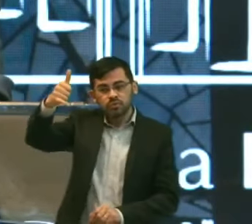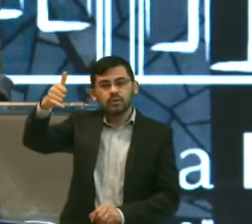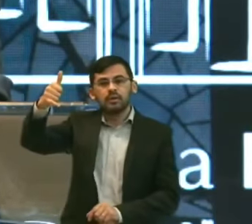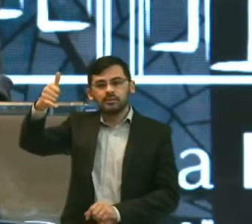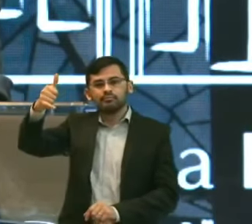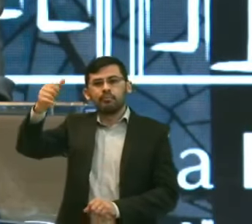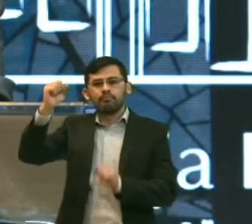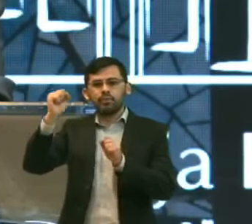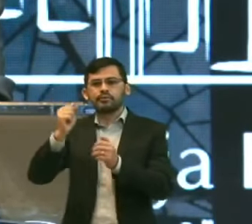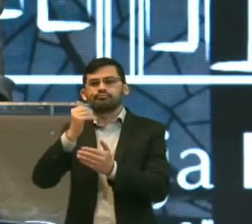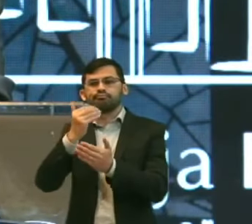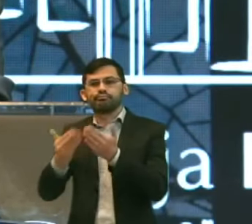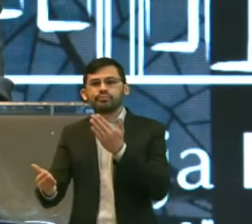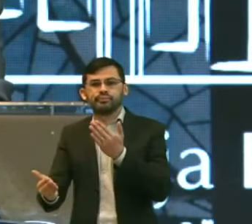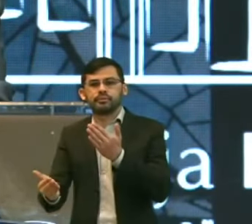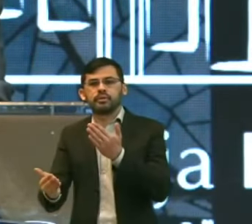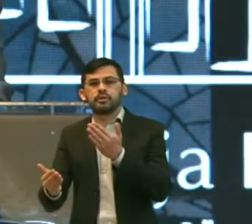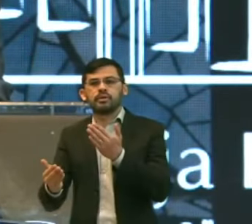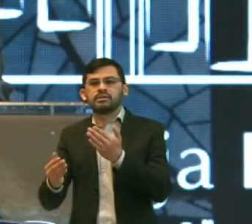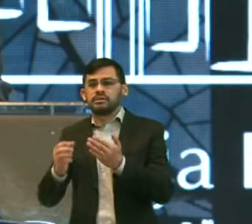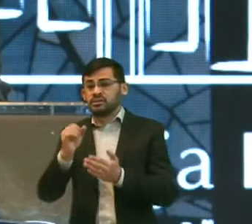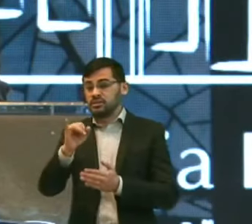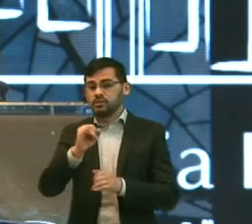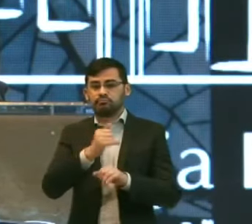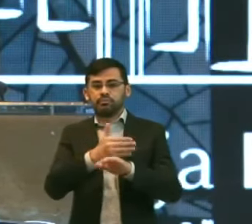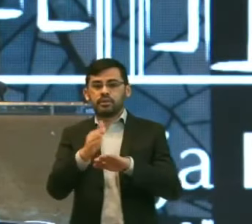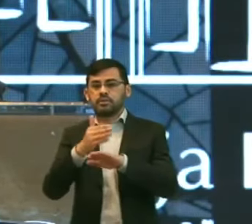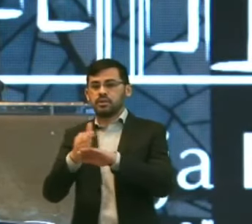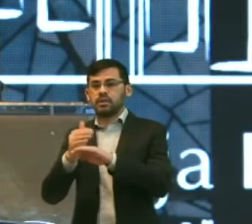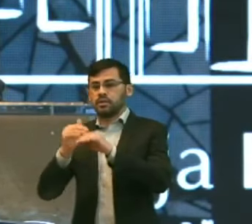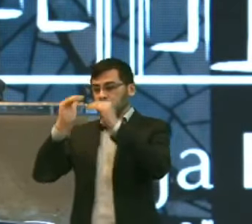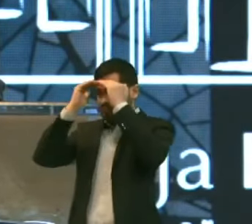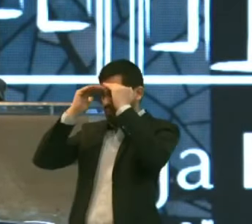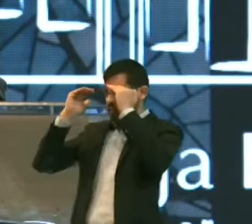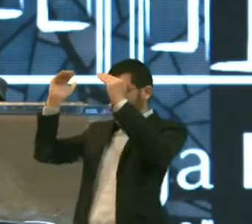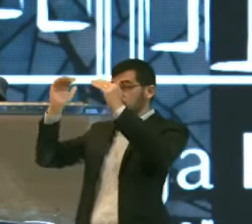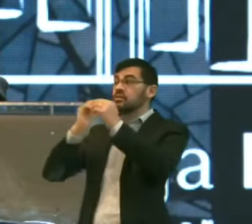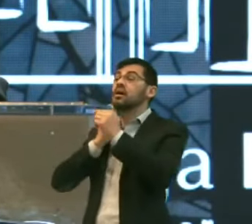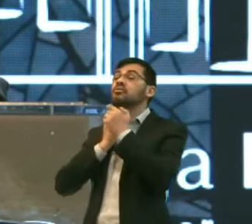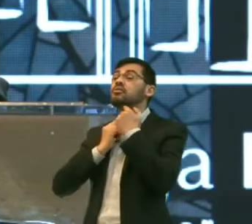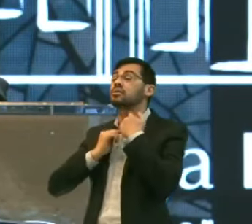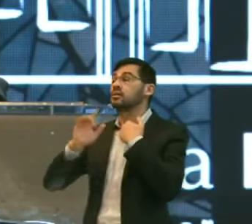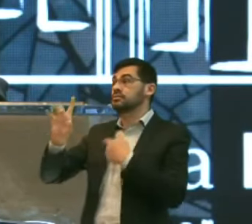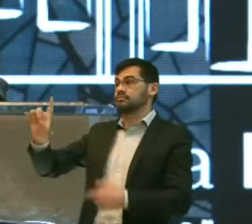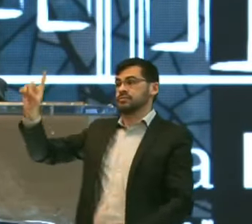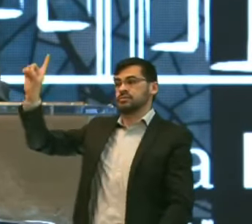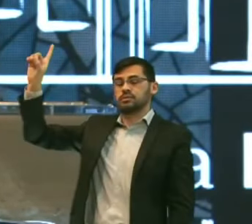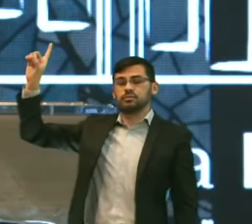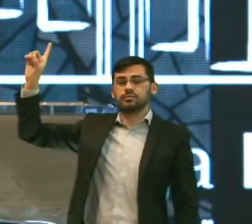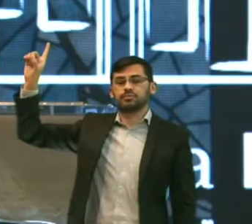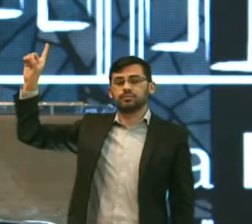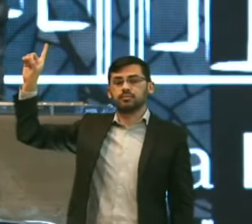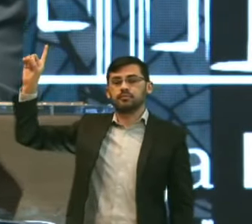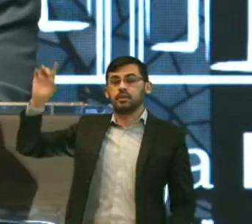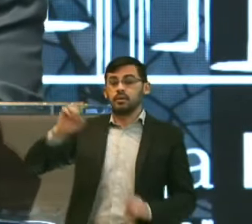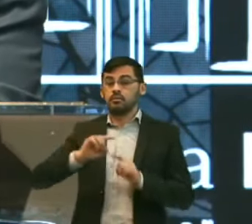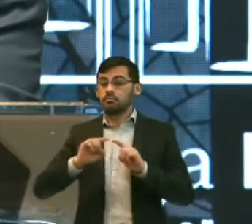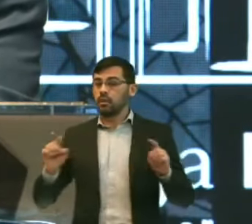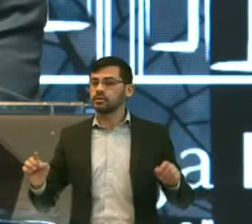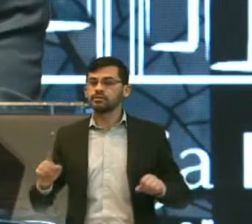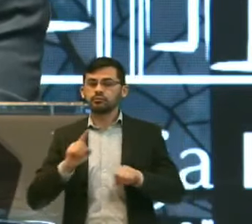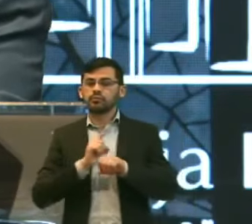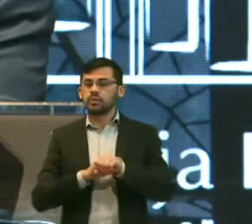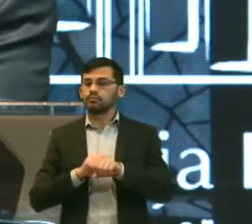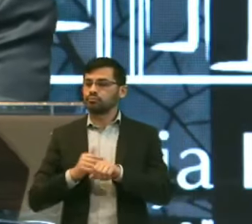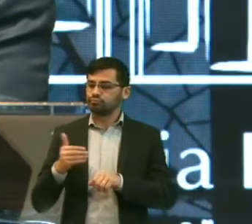Pelo Senhor Se ele não cumprir A vontade E o propósito De Deus Mas enquanto ele